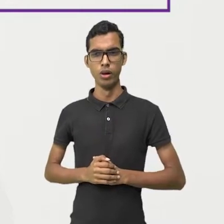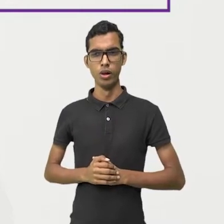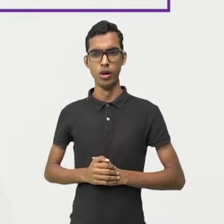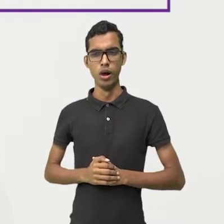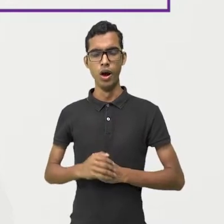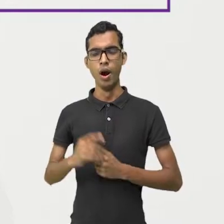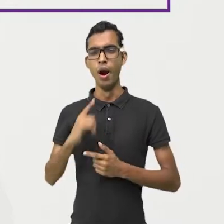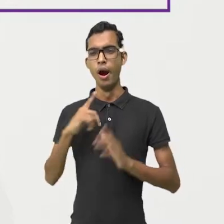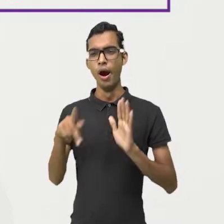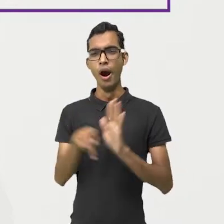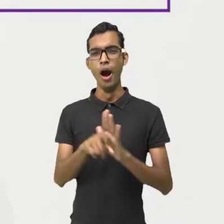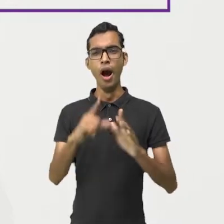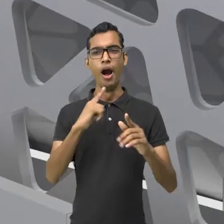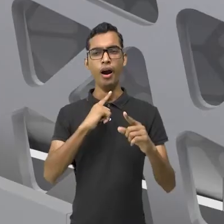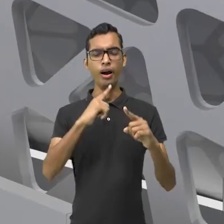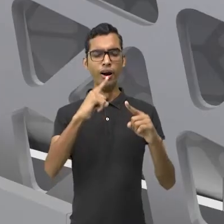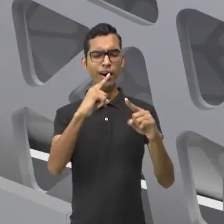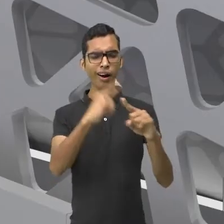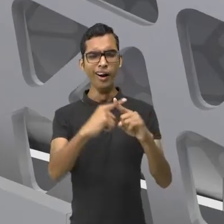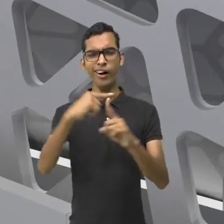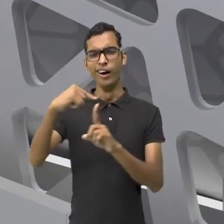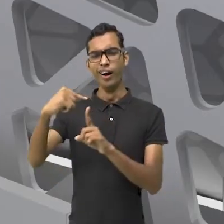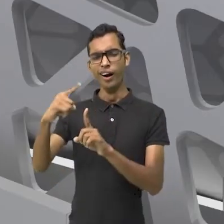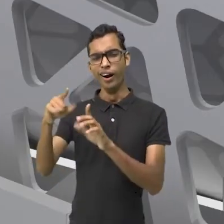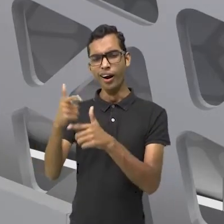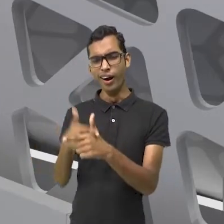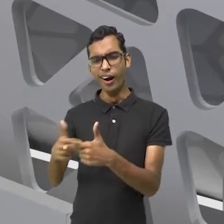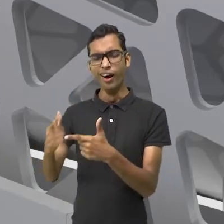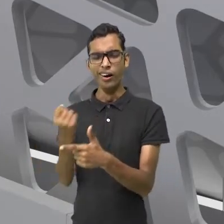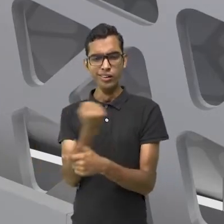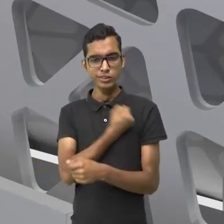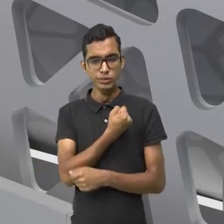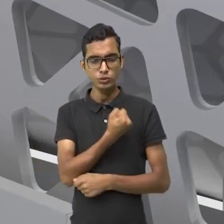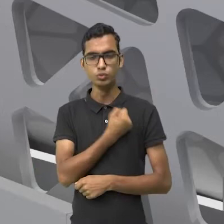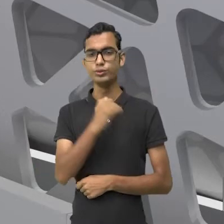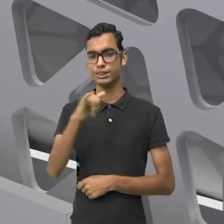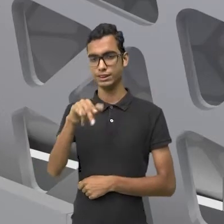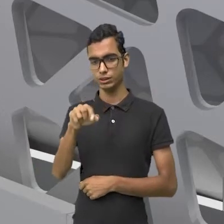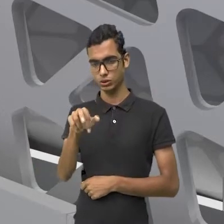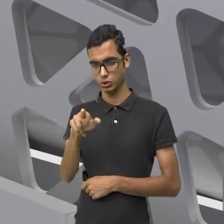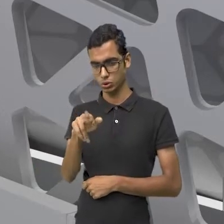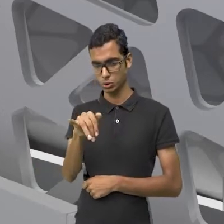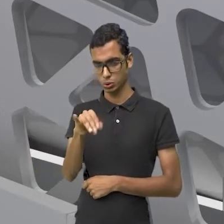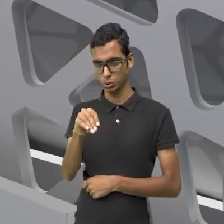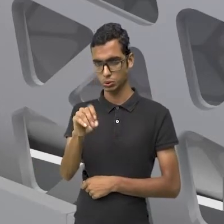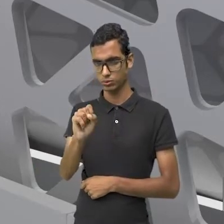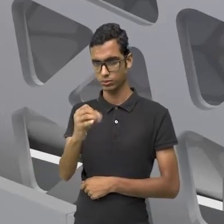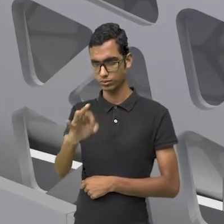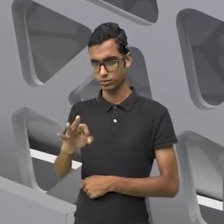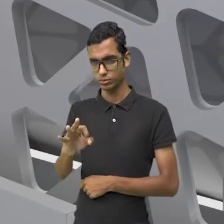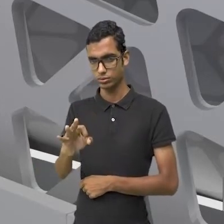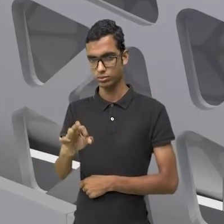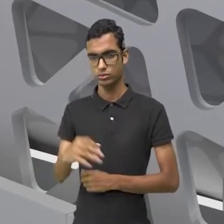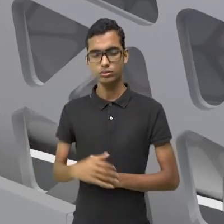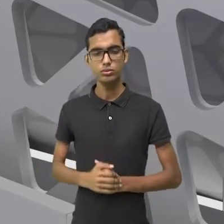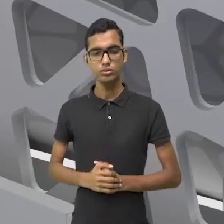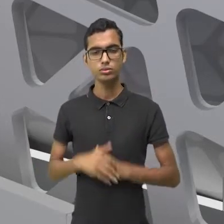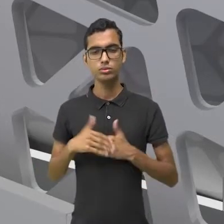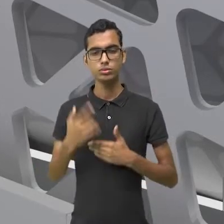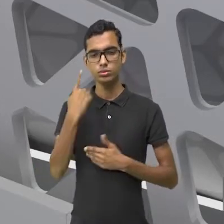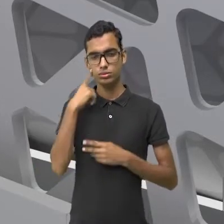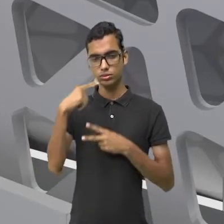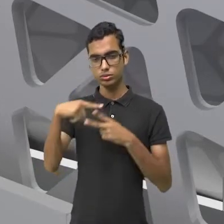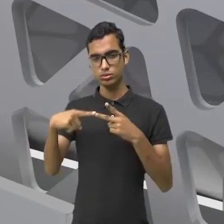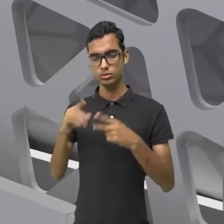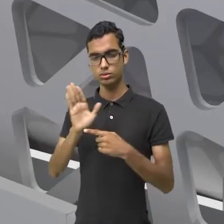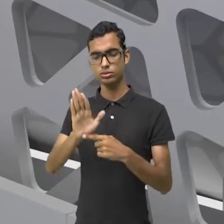operações no conjunto dos números inteiros. Certo? Então, quais foram os